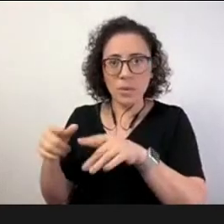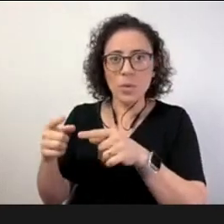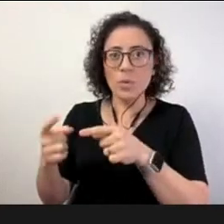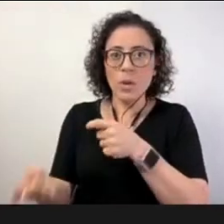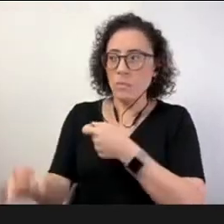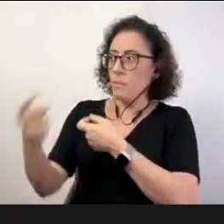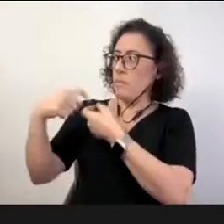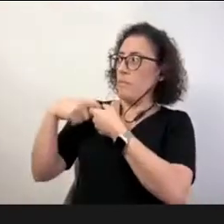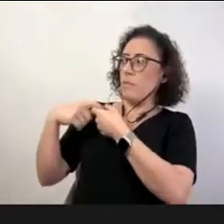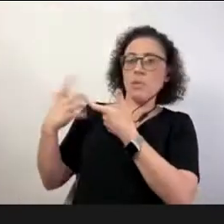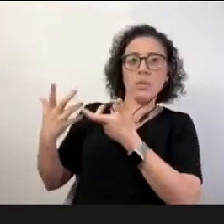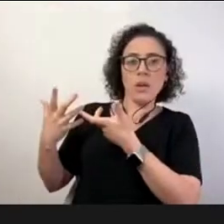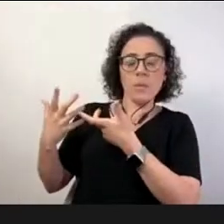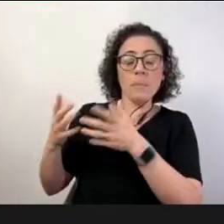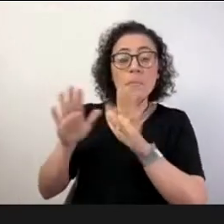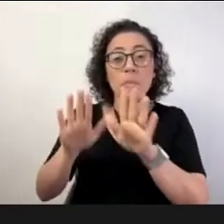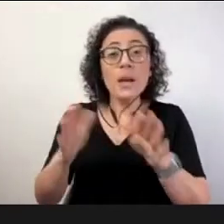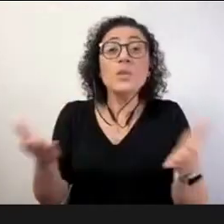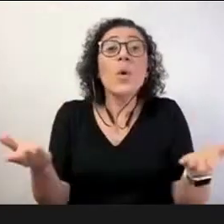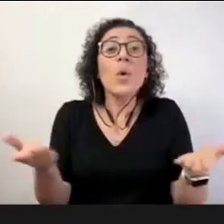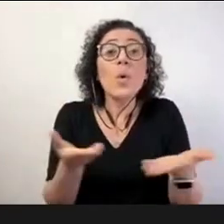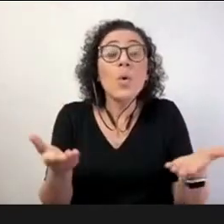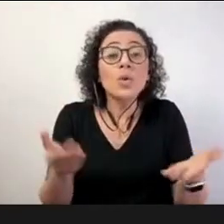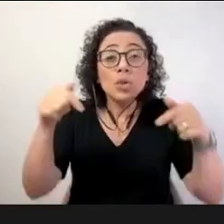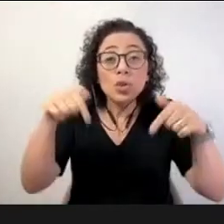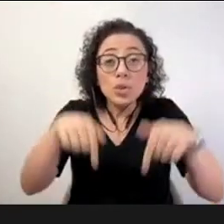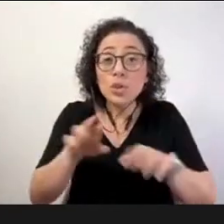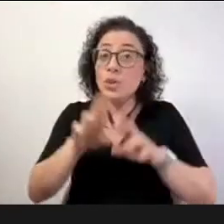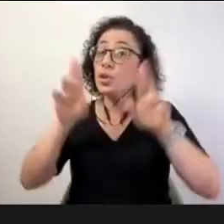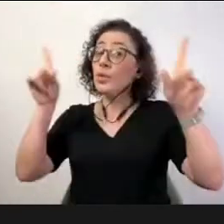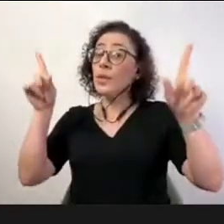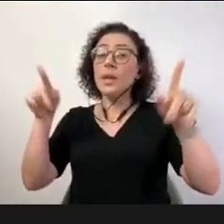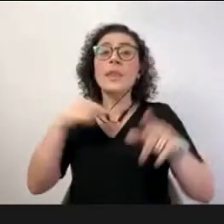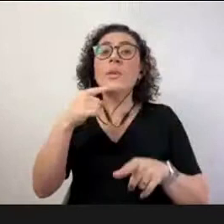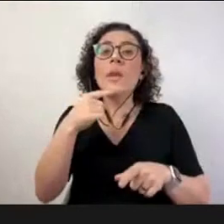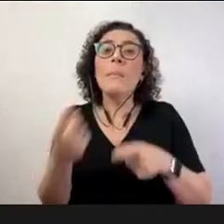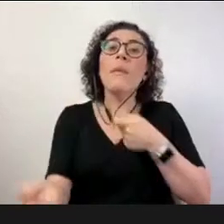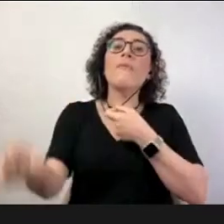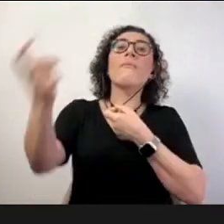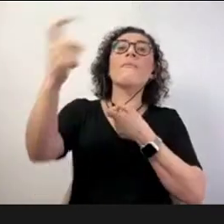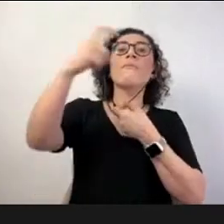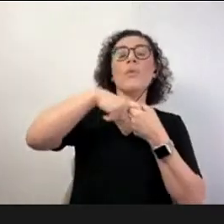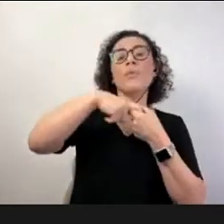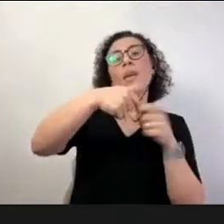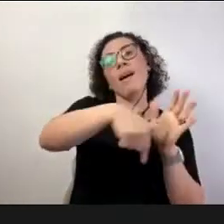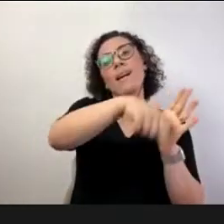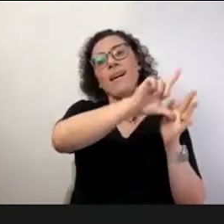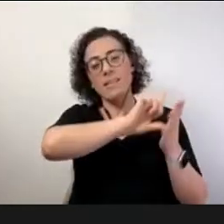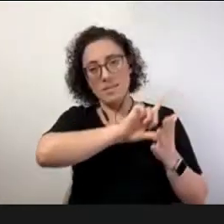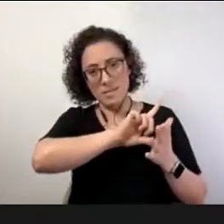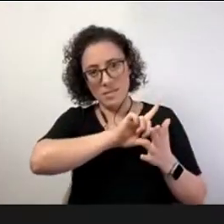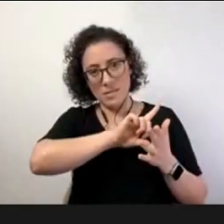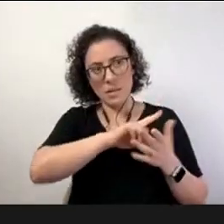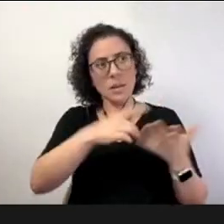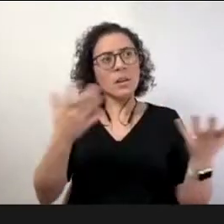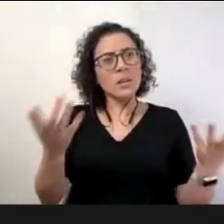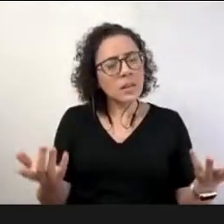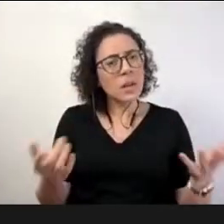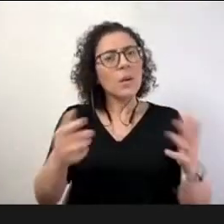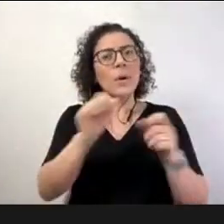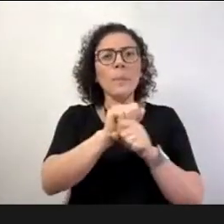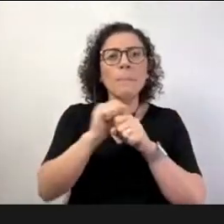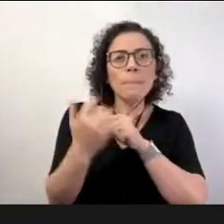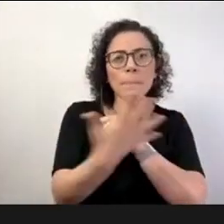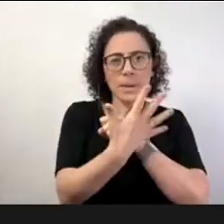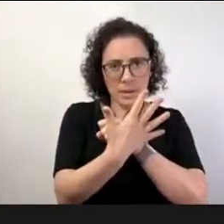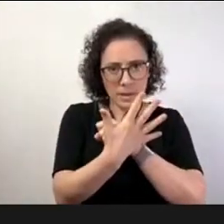Nós hoje não podemos voltar à escola como ela estava antes e talvez a pandemia tenha inaugurado na educação o século